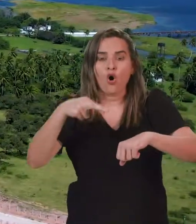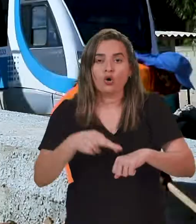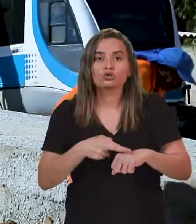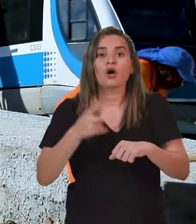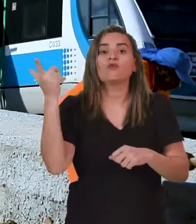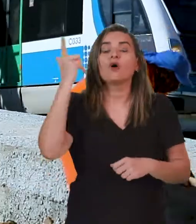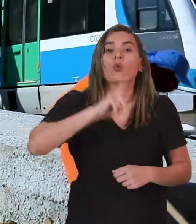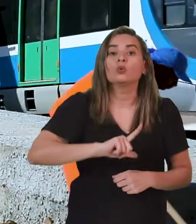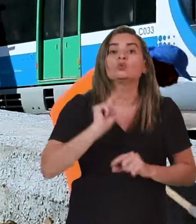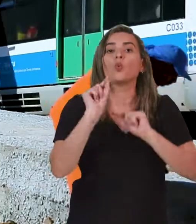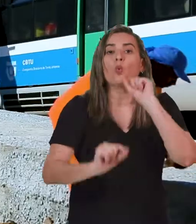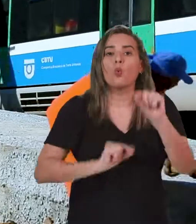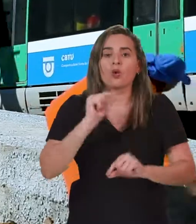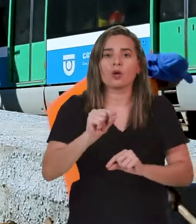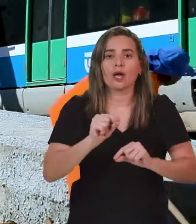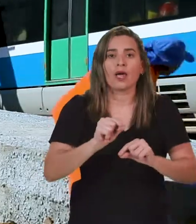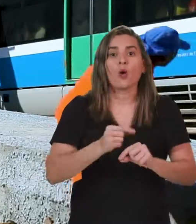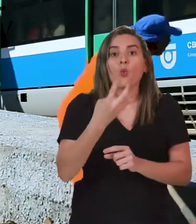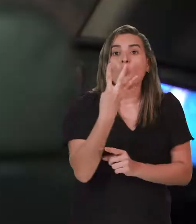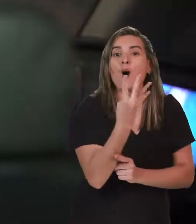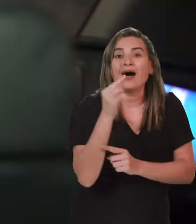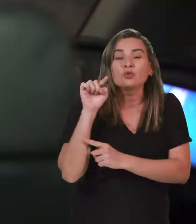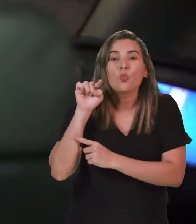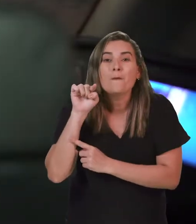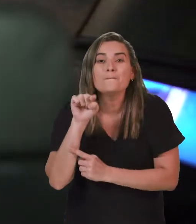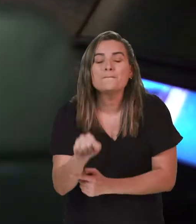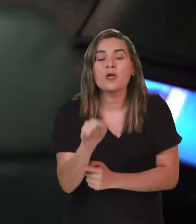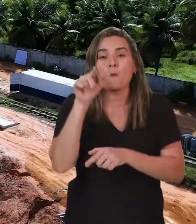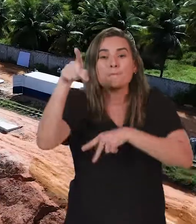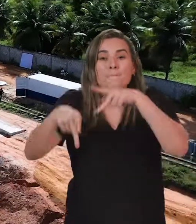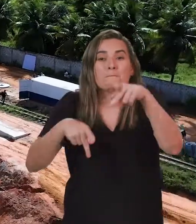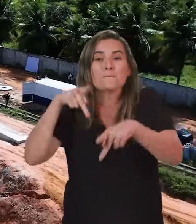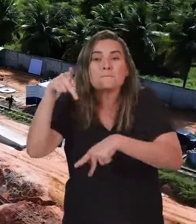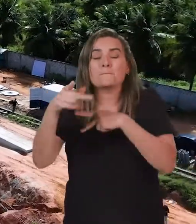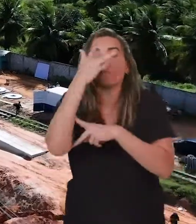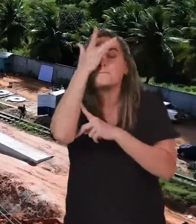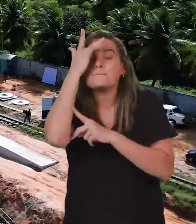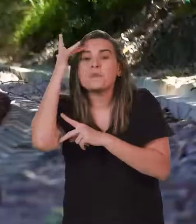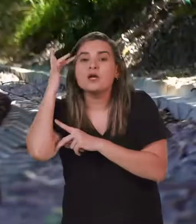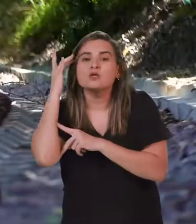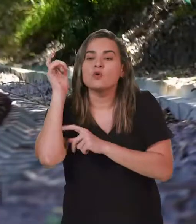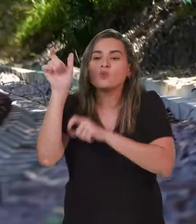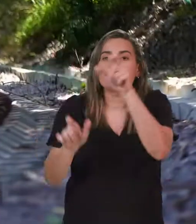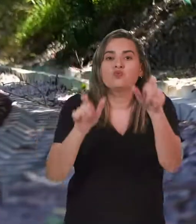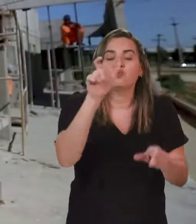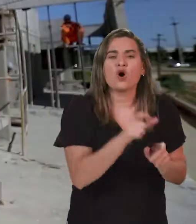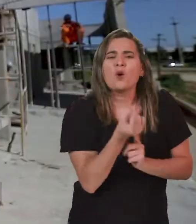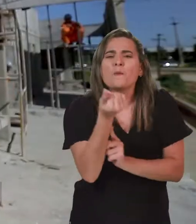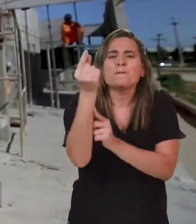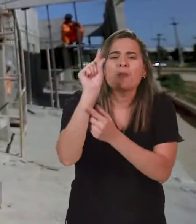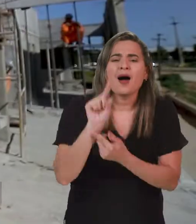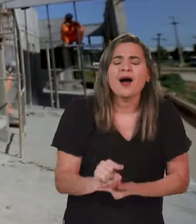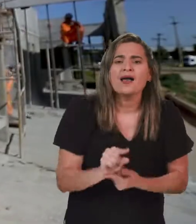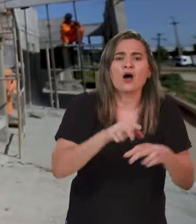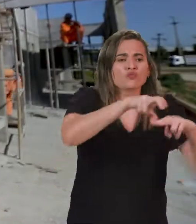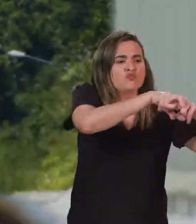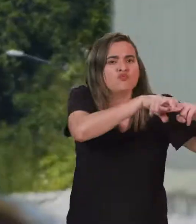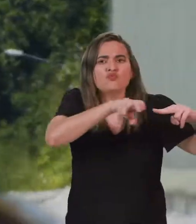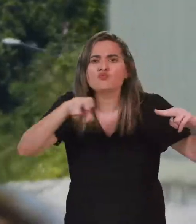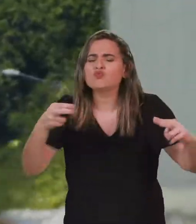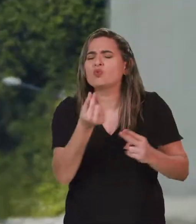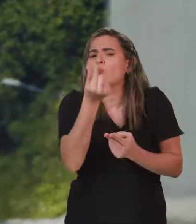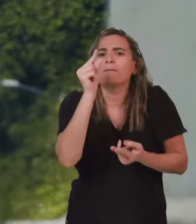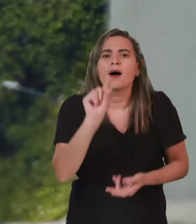Industrial e vai transportar 4 mil passageiros por dia. A nova opção vai baratear e agilizar o transporte para